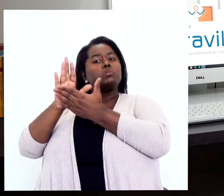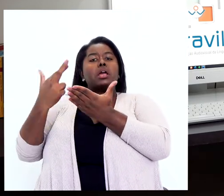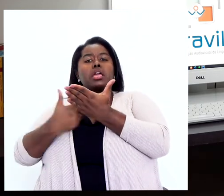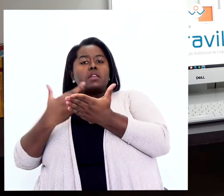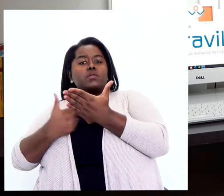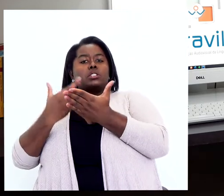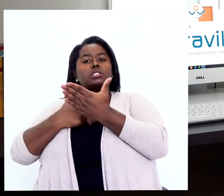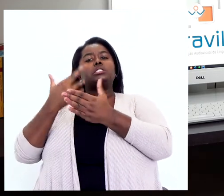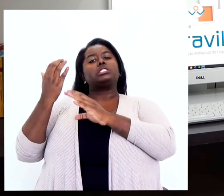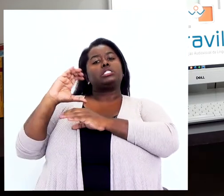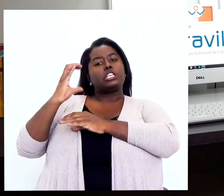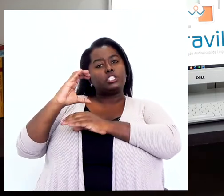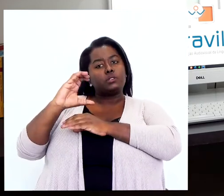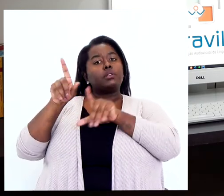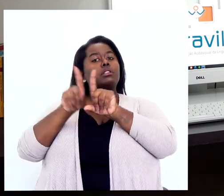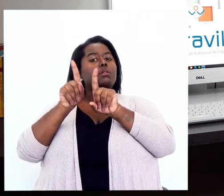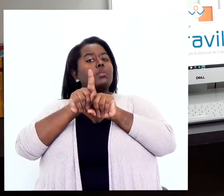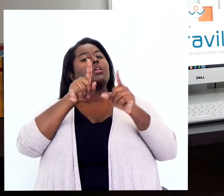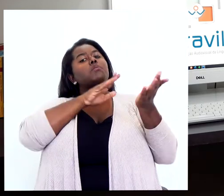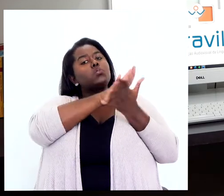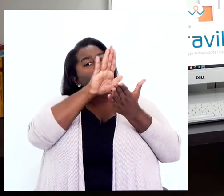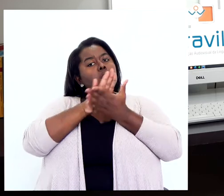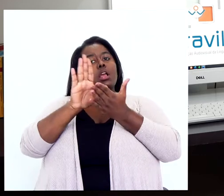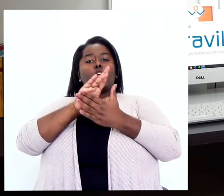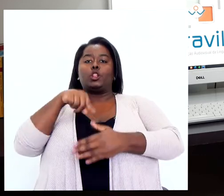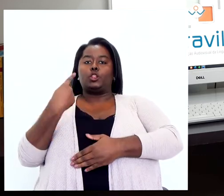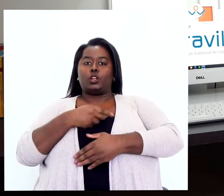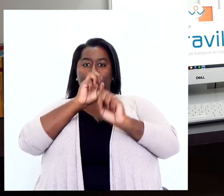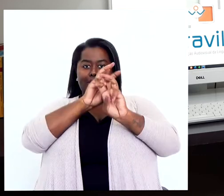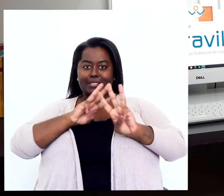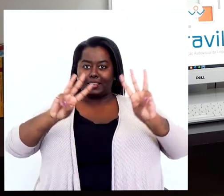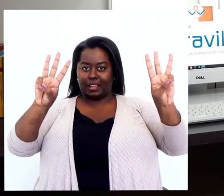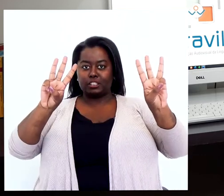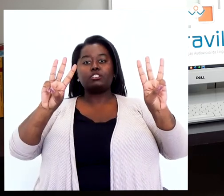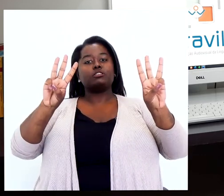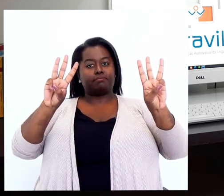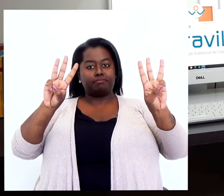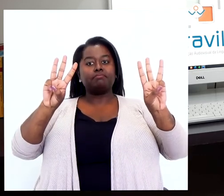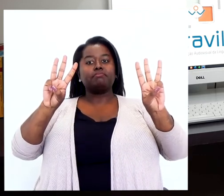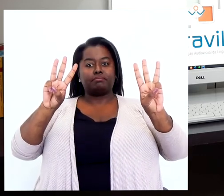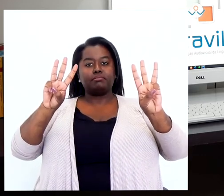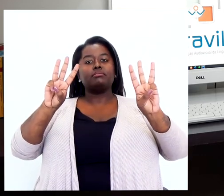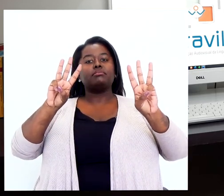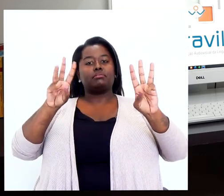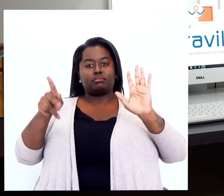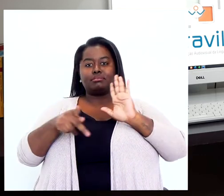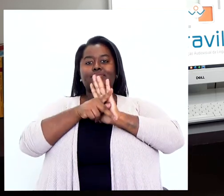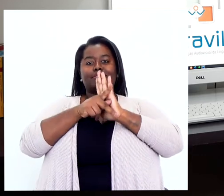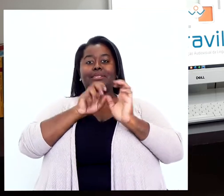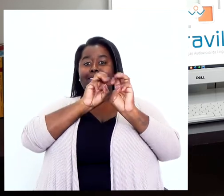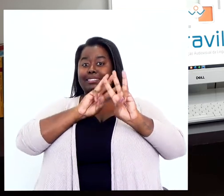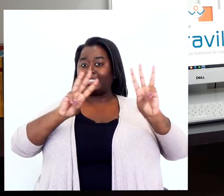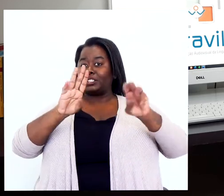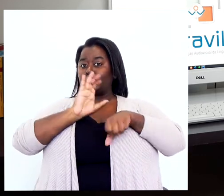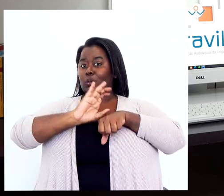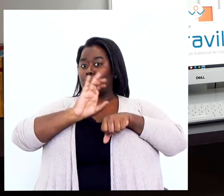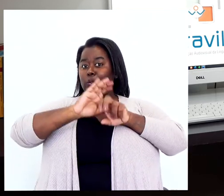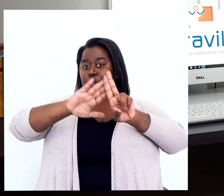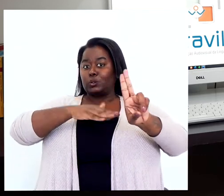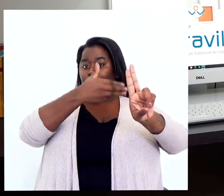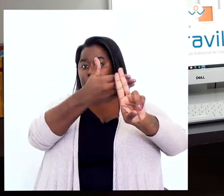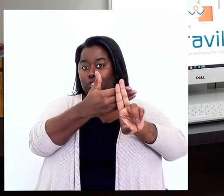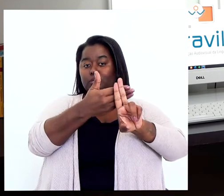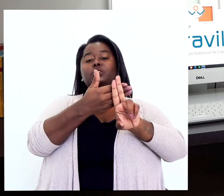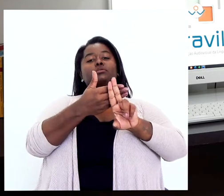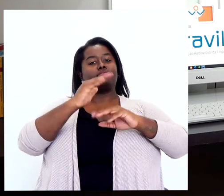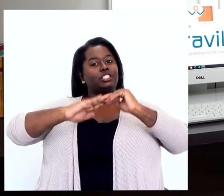sendo publicadas em periódicos científicos e estão sendo publicadas também no nosso site, que fica ligado ao site